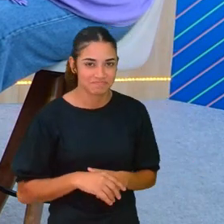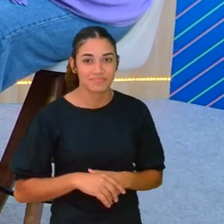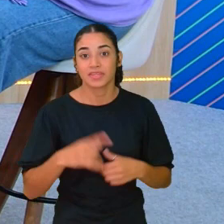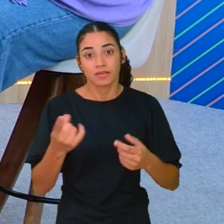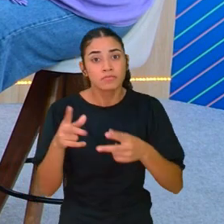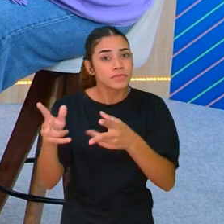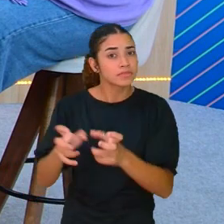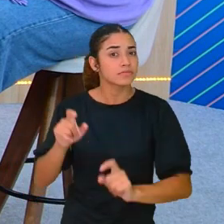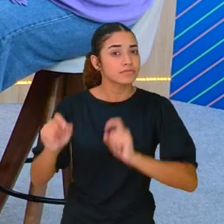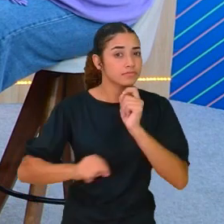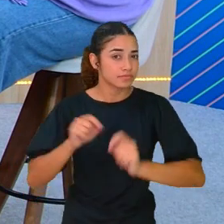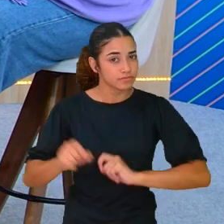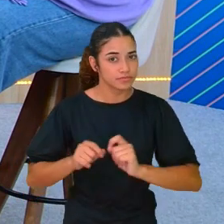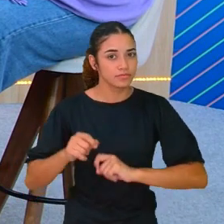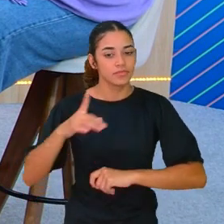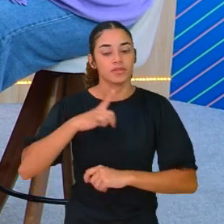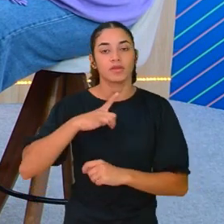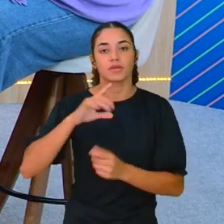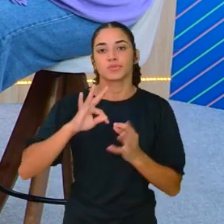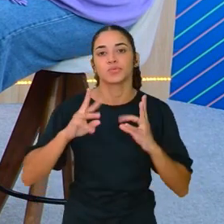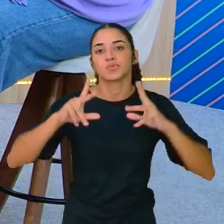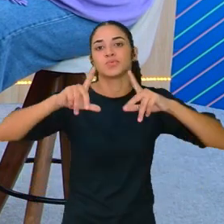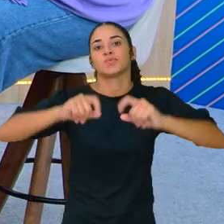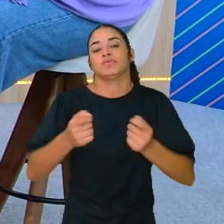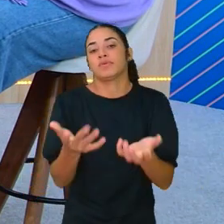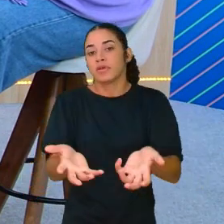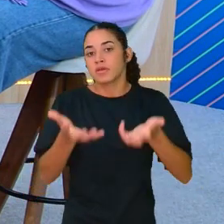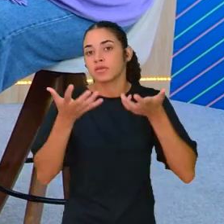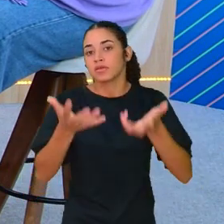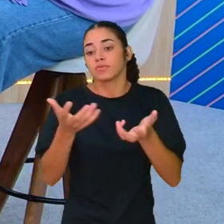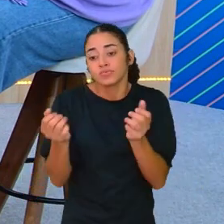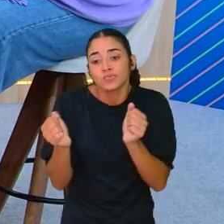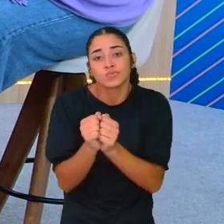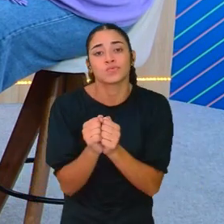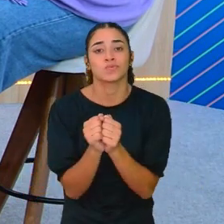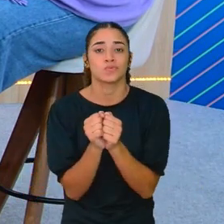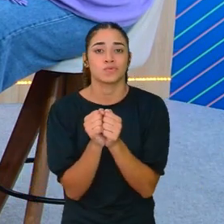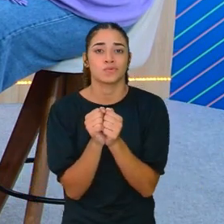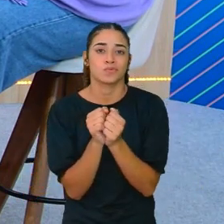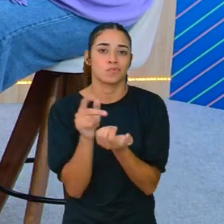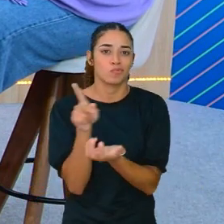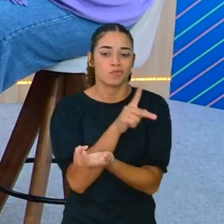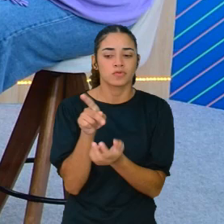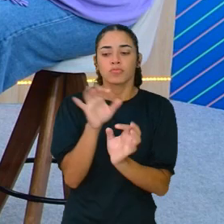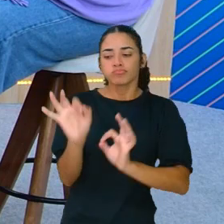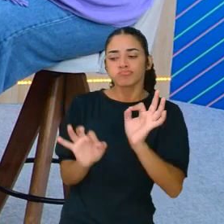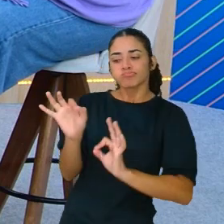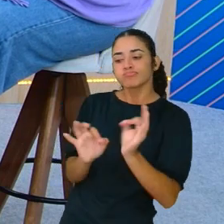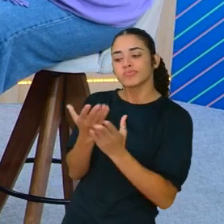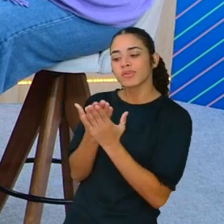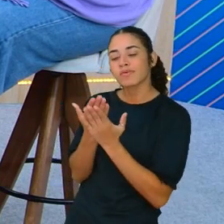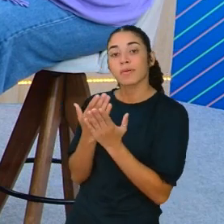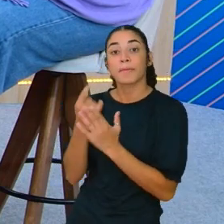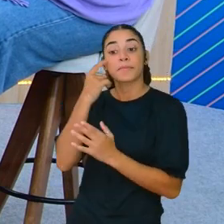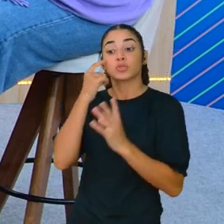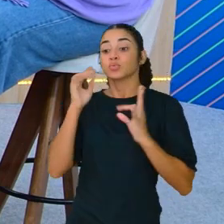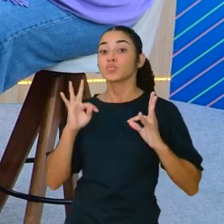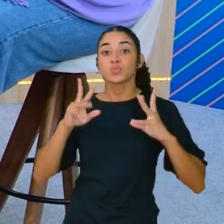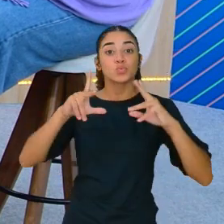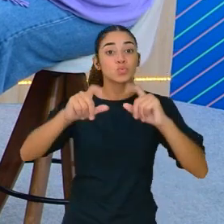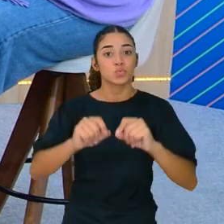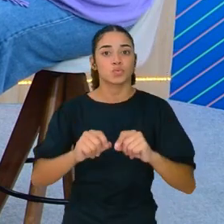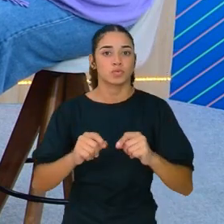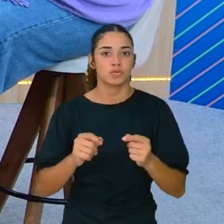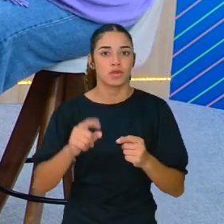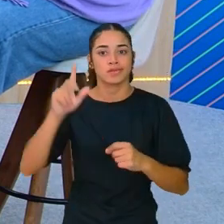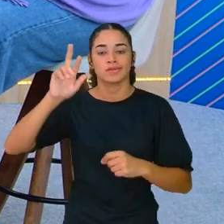Perceba que ali, todos estão querendo, estão juntos. O professor prepara aquilo pensando em todos. Não